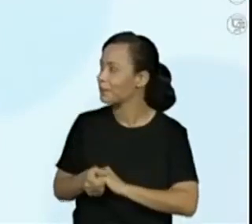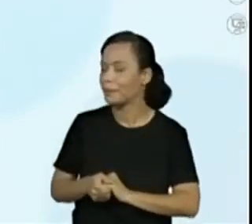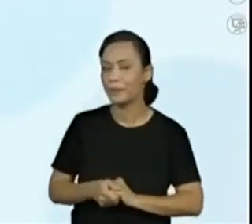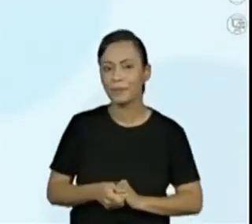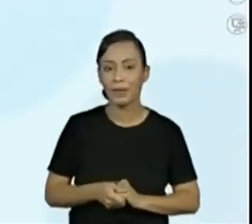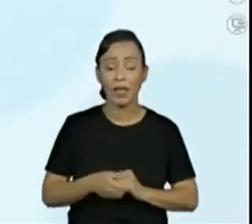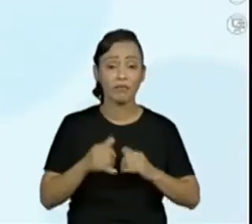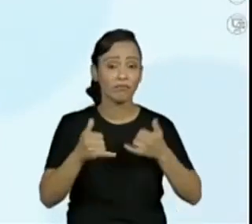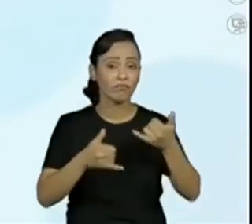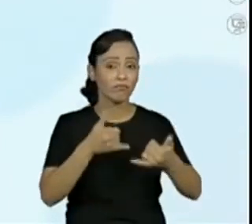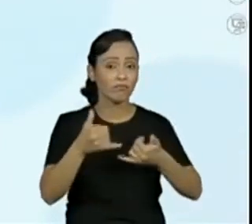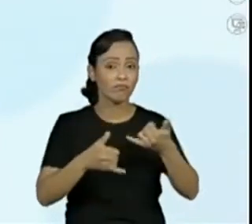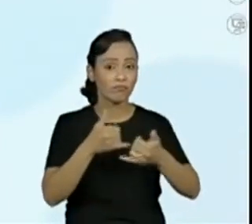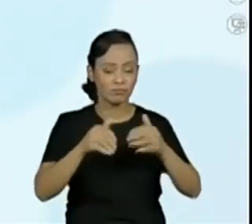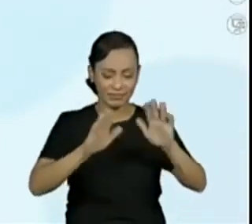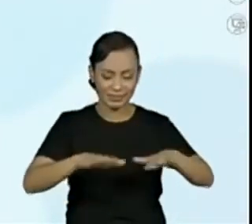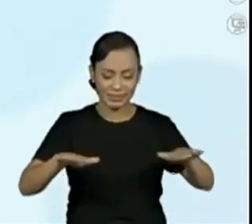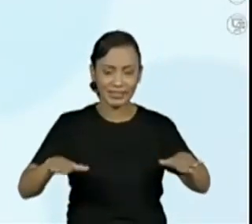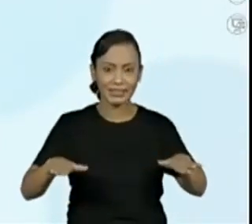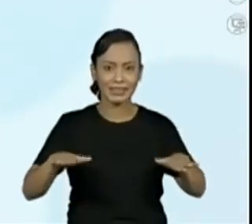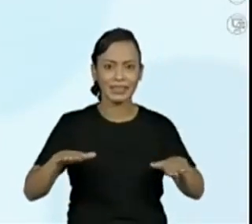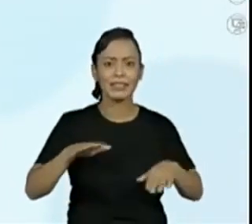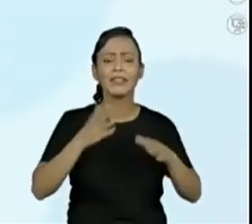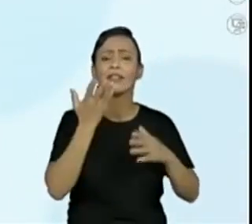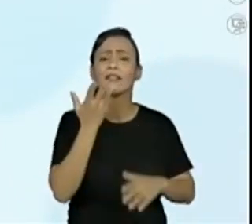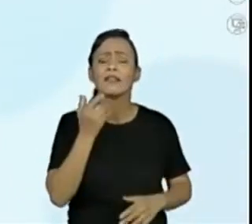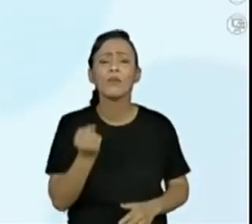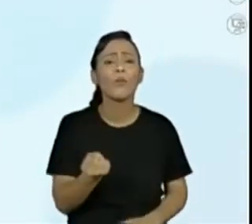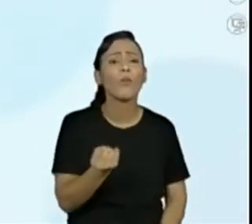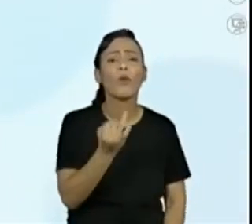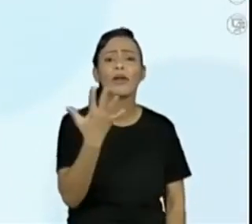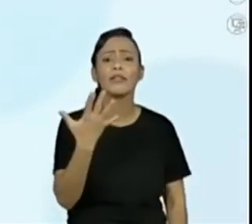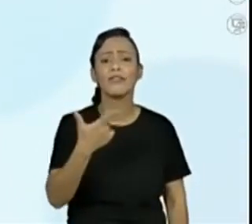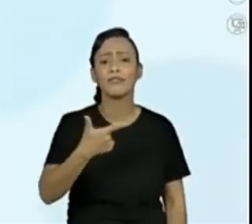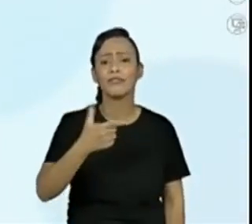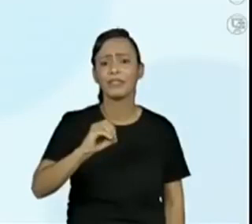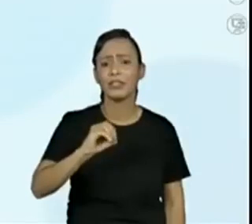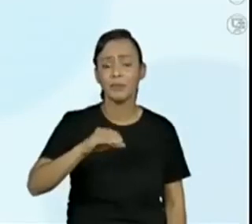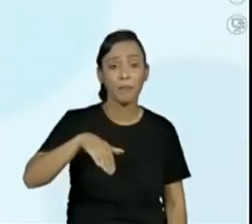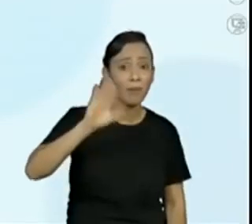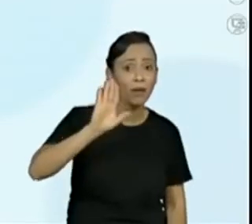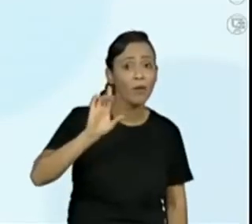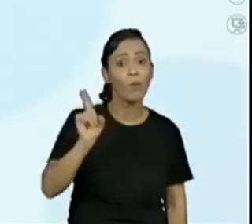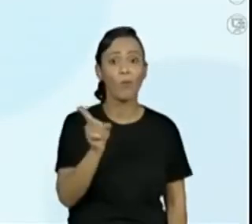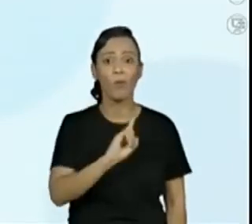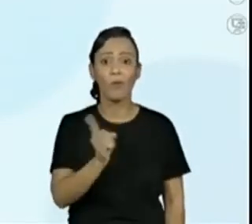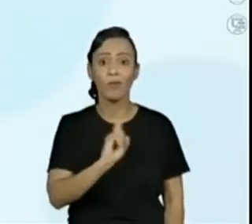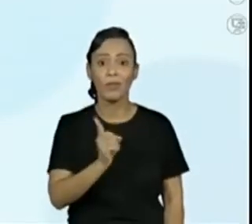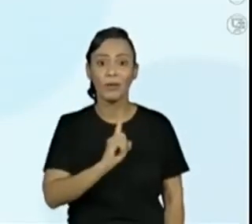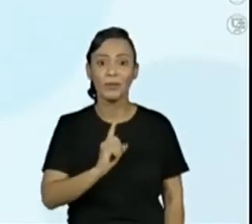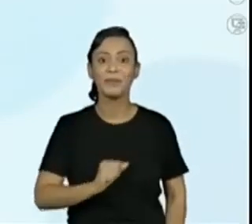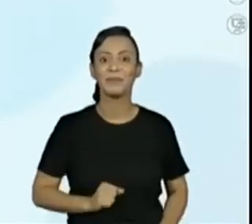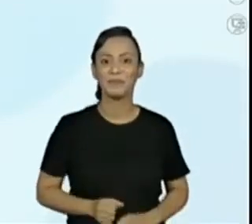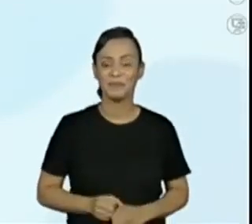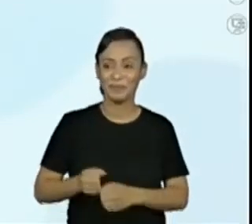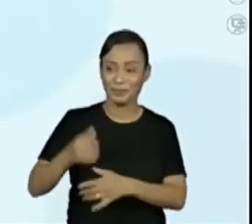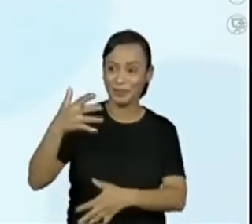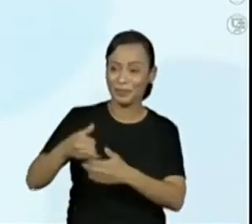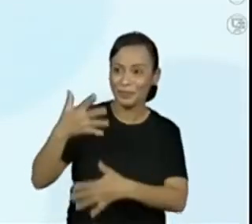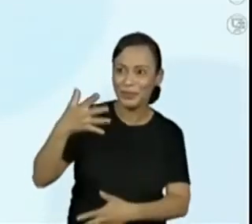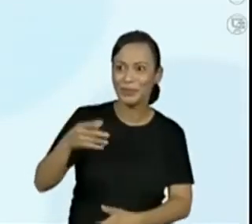participaram mais de vinte crianças? Sim. Já temos essa resposta, né? Daniel, a Sofia, Gabriel.